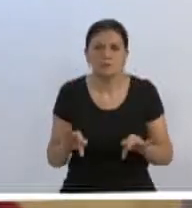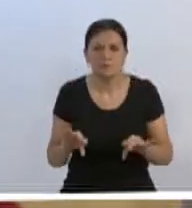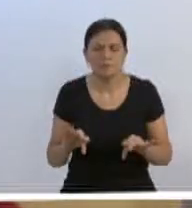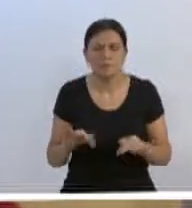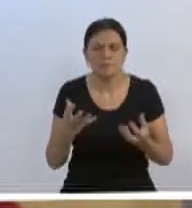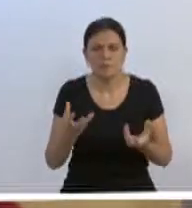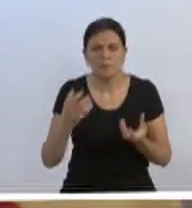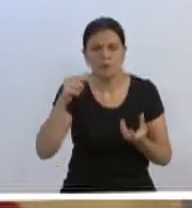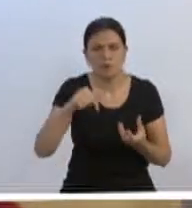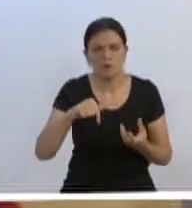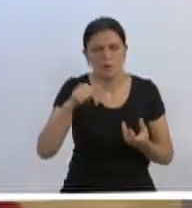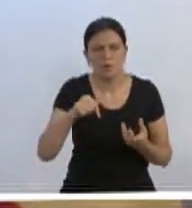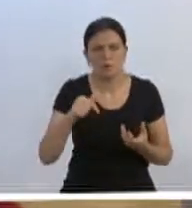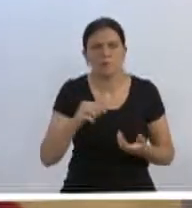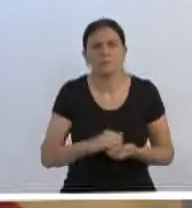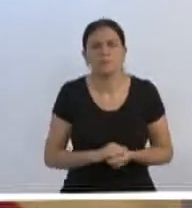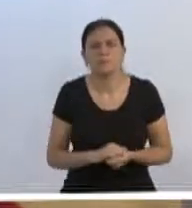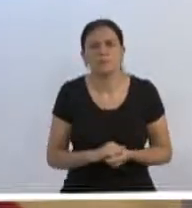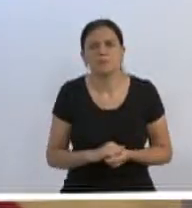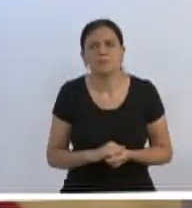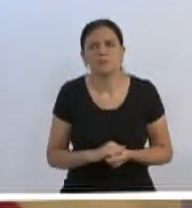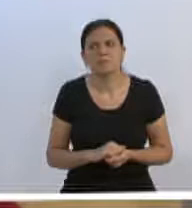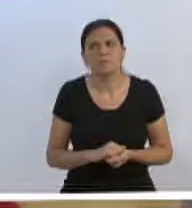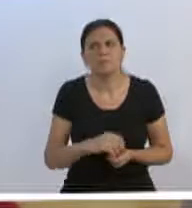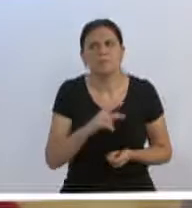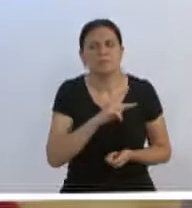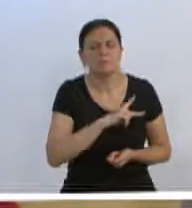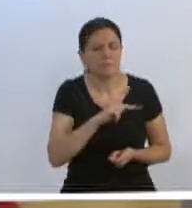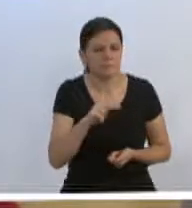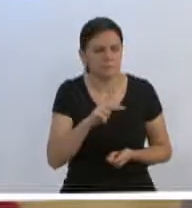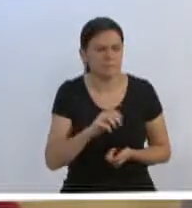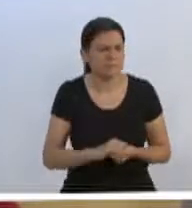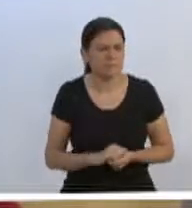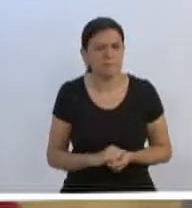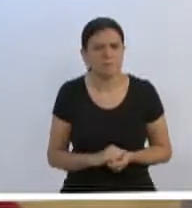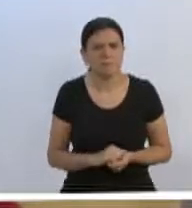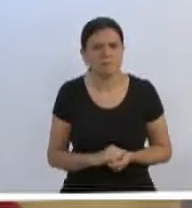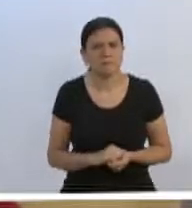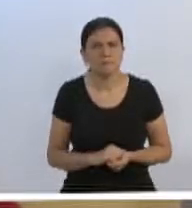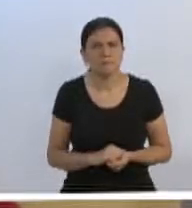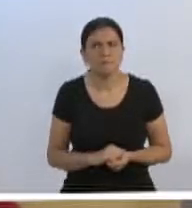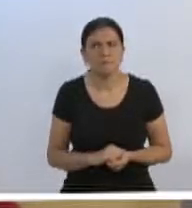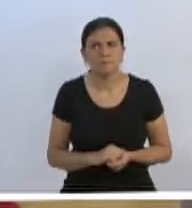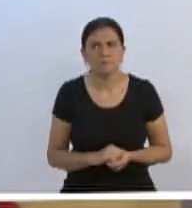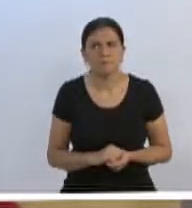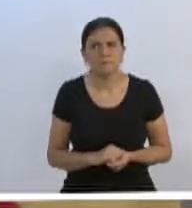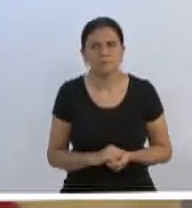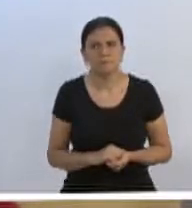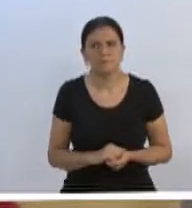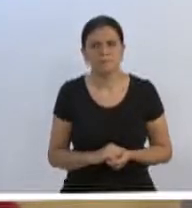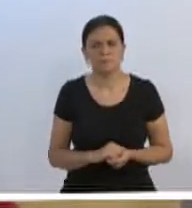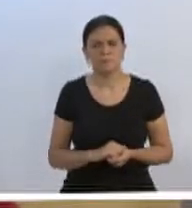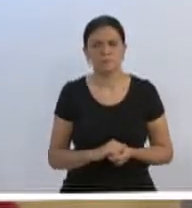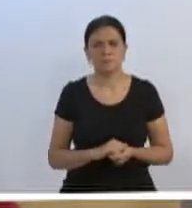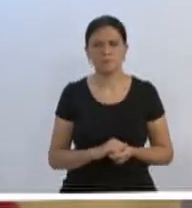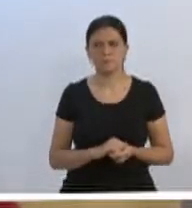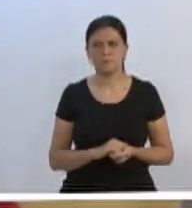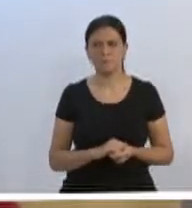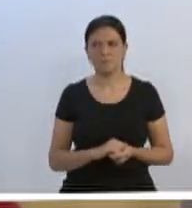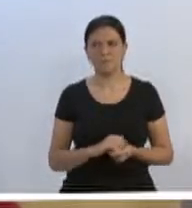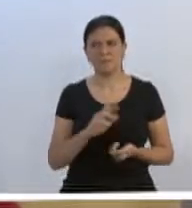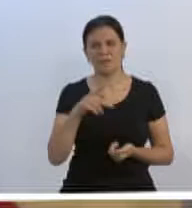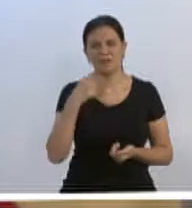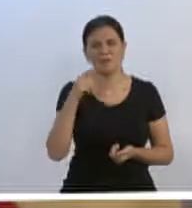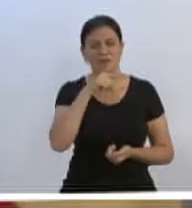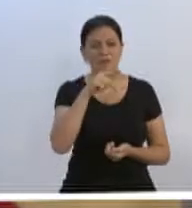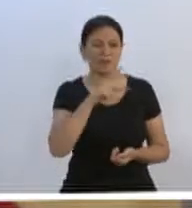e eu quero aqui contar com a tolerância do presidente, que eu vi que hoje está um pouquinho mais tolerante, que bom, para o